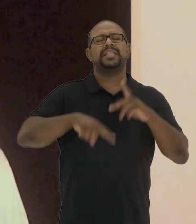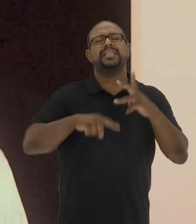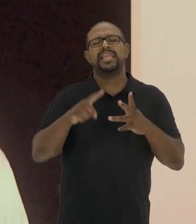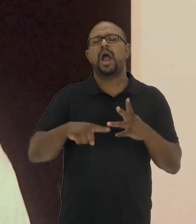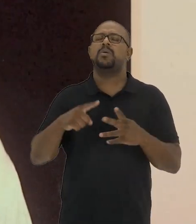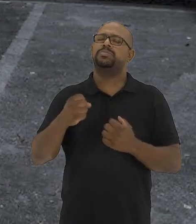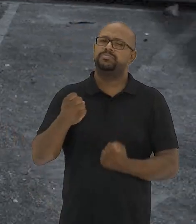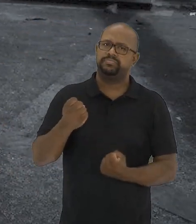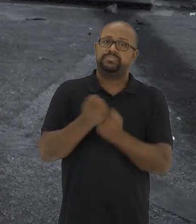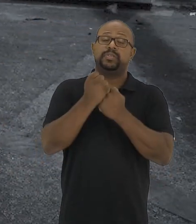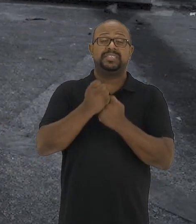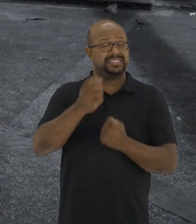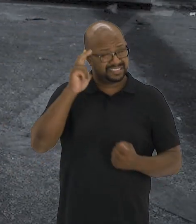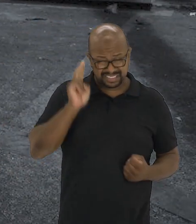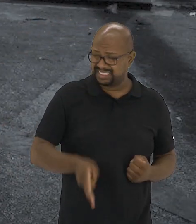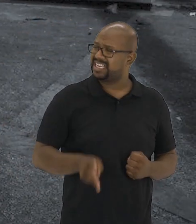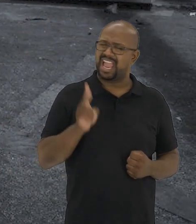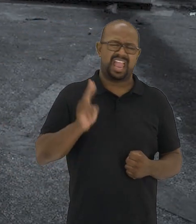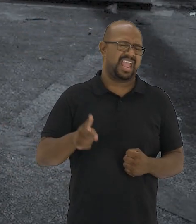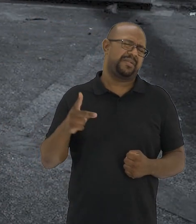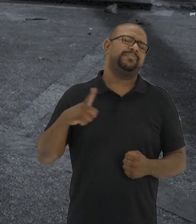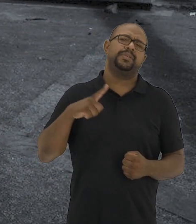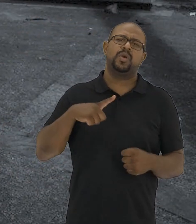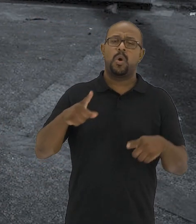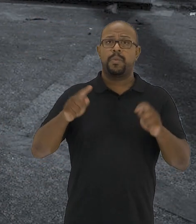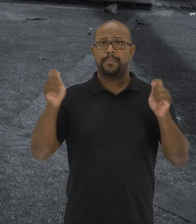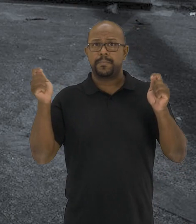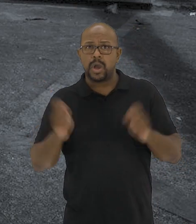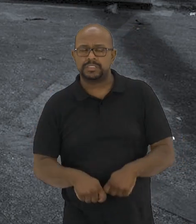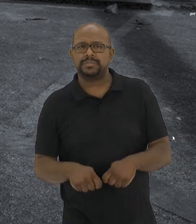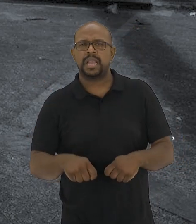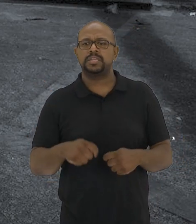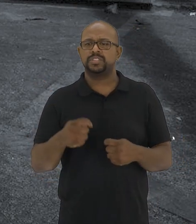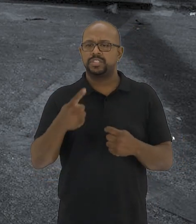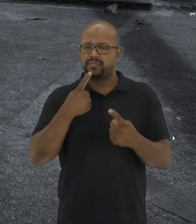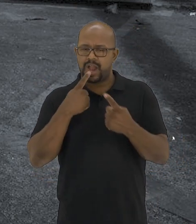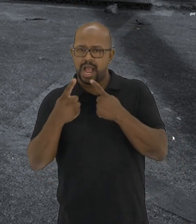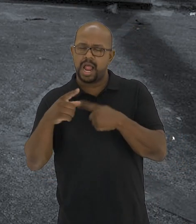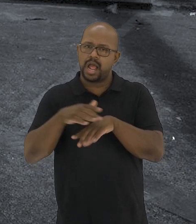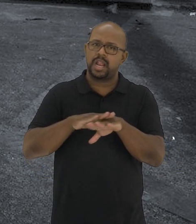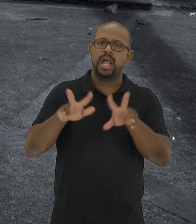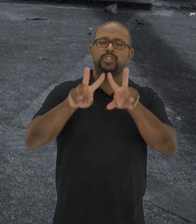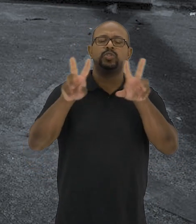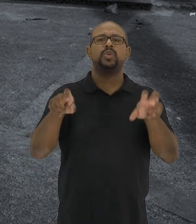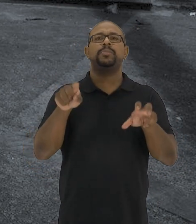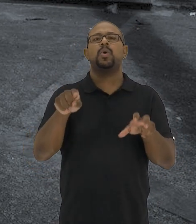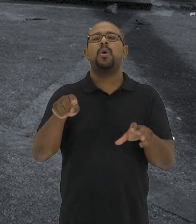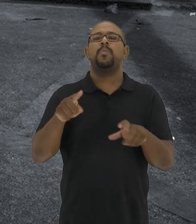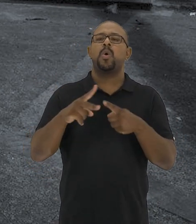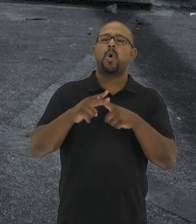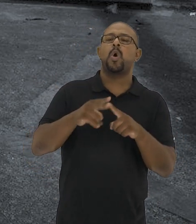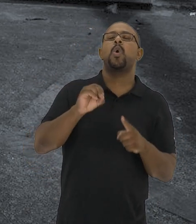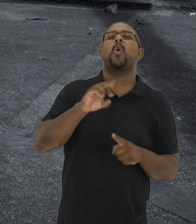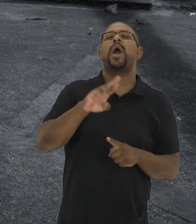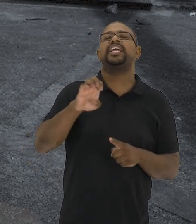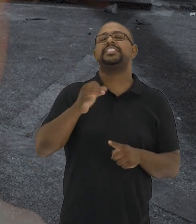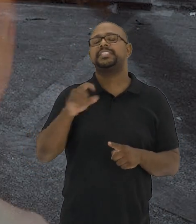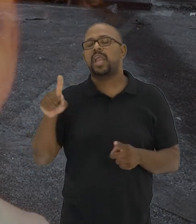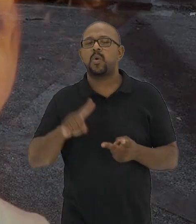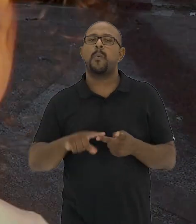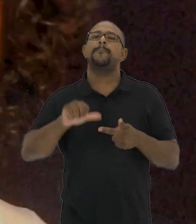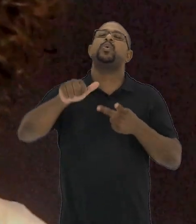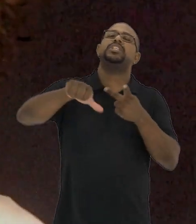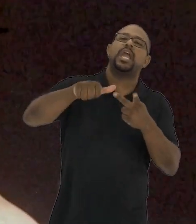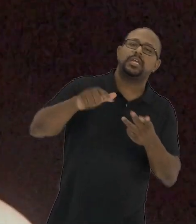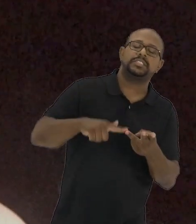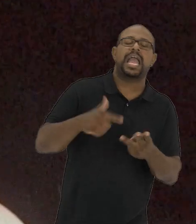próteses e materiais de reabilitação foram sempre presentes, como uma possibilidade de falar sobre aspectos como